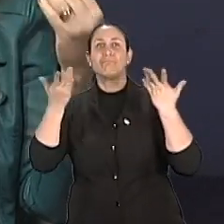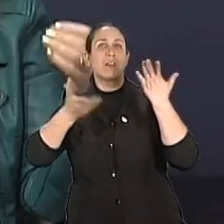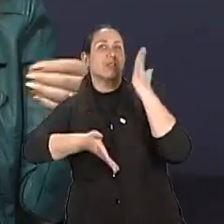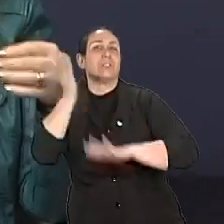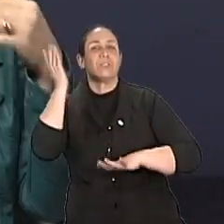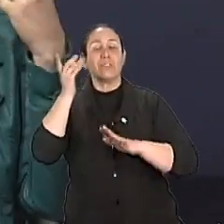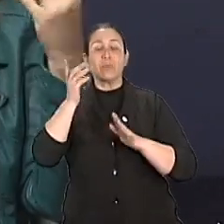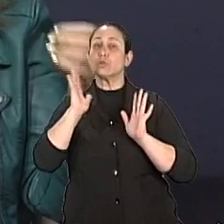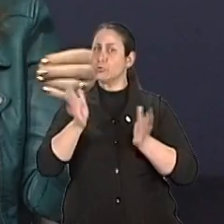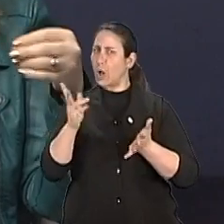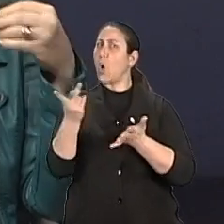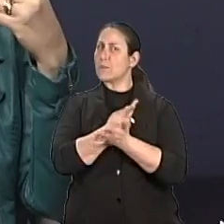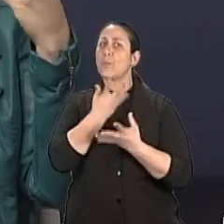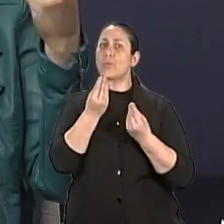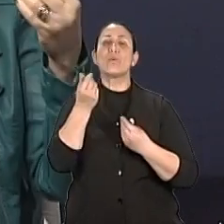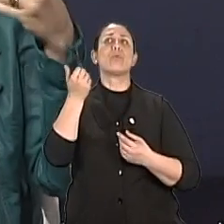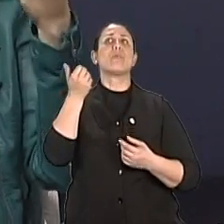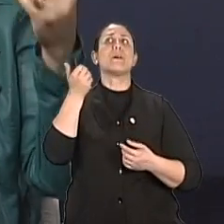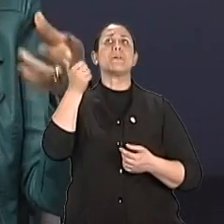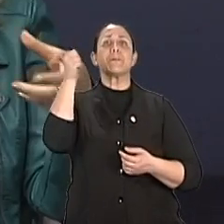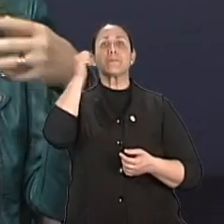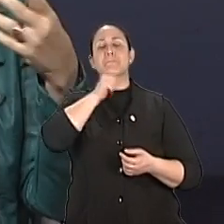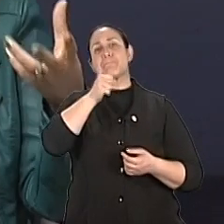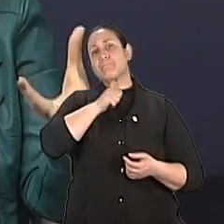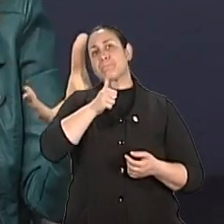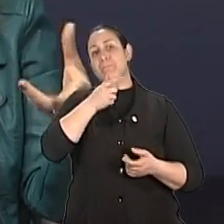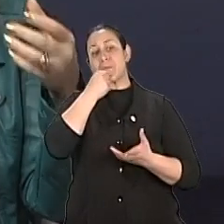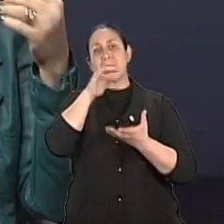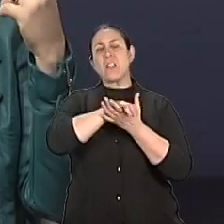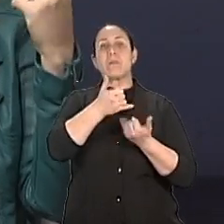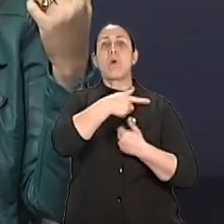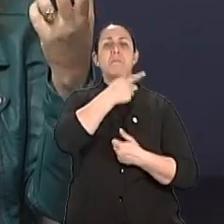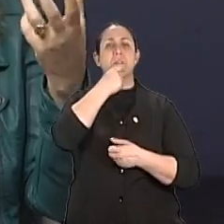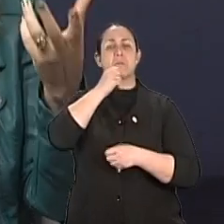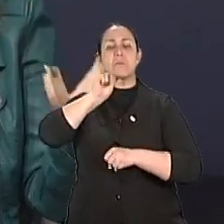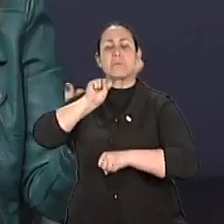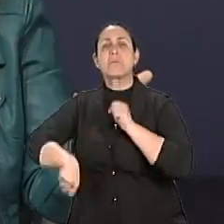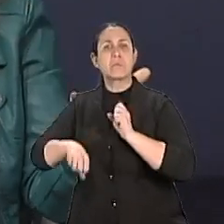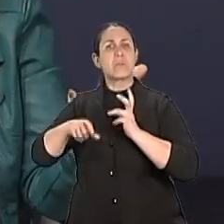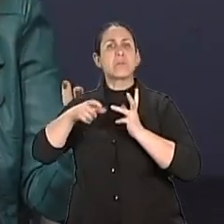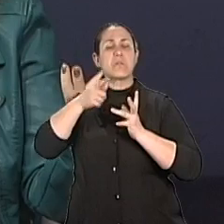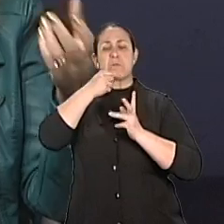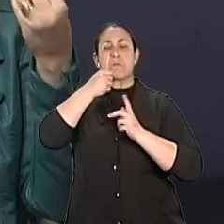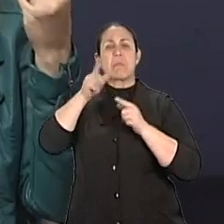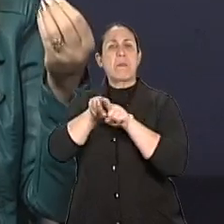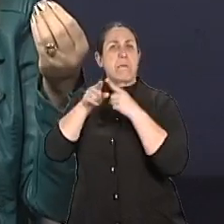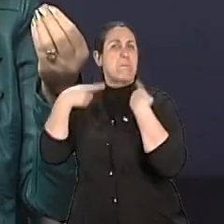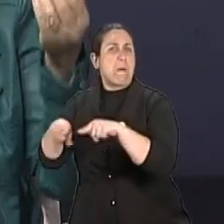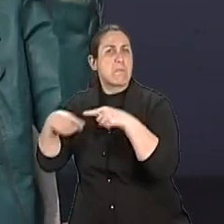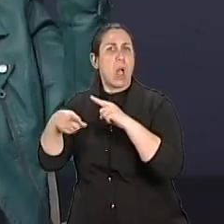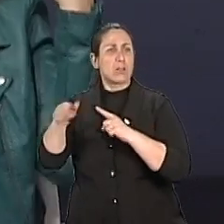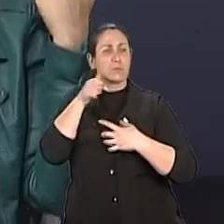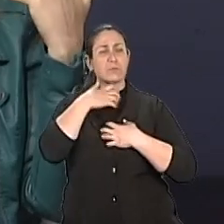constrangedoras de abuso, de negligência por parte do marido, abuso psicológico, porque